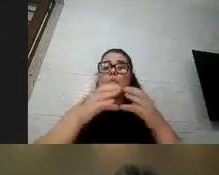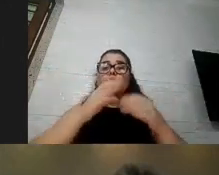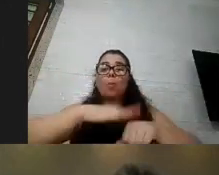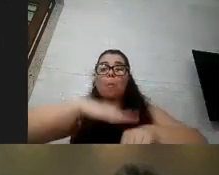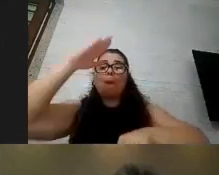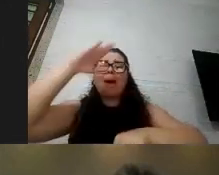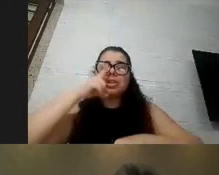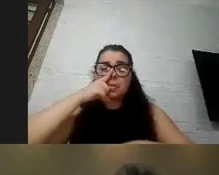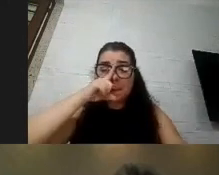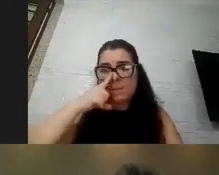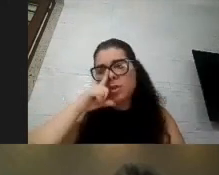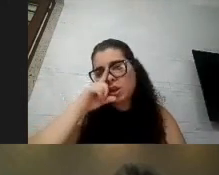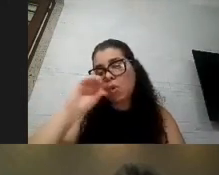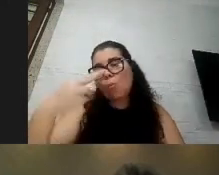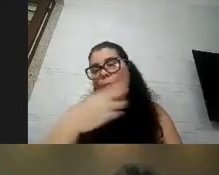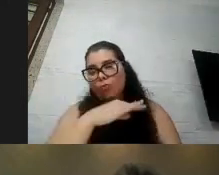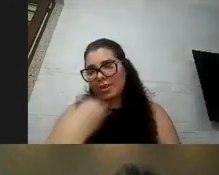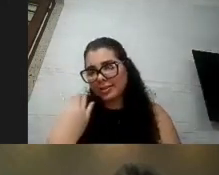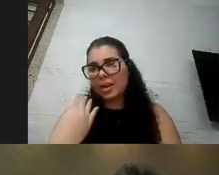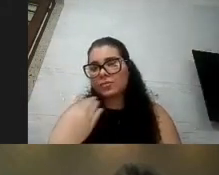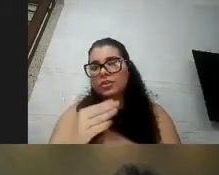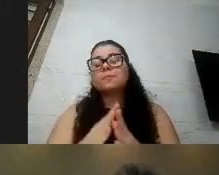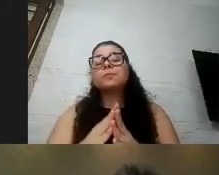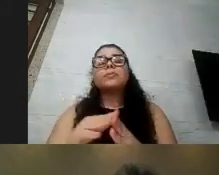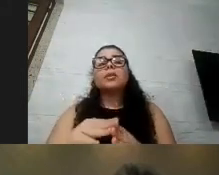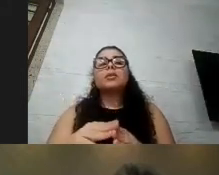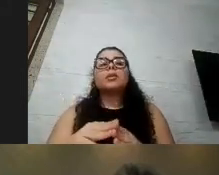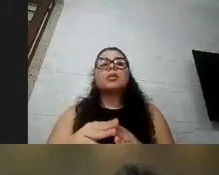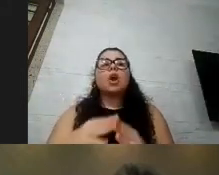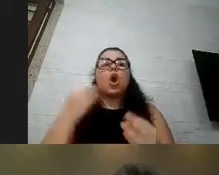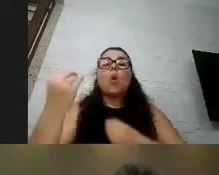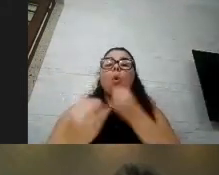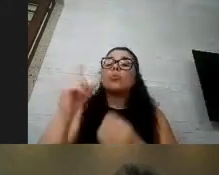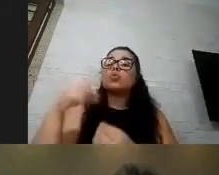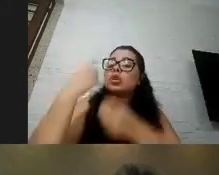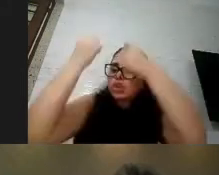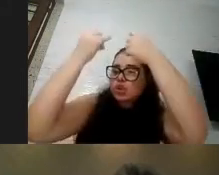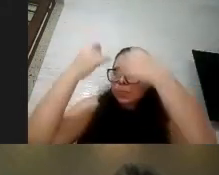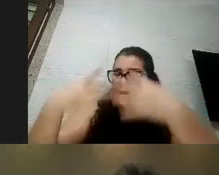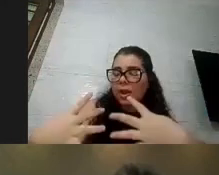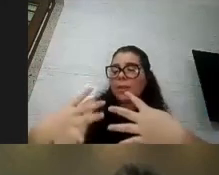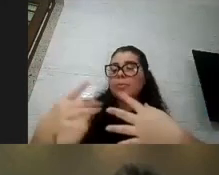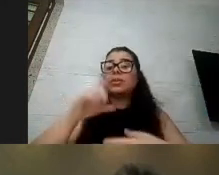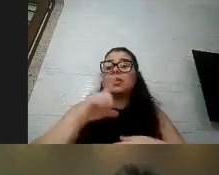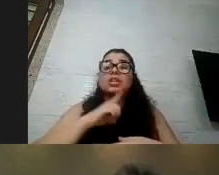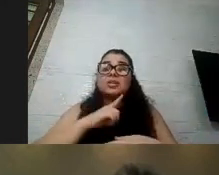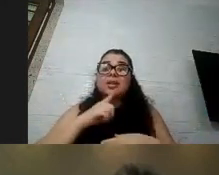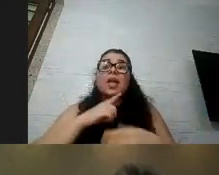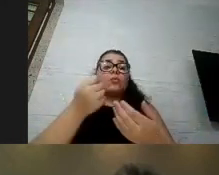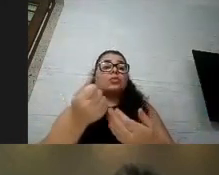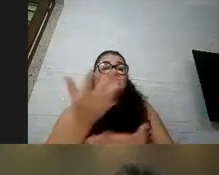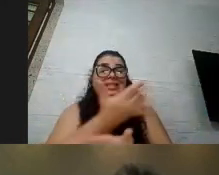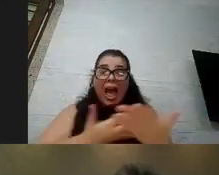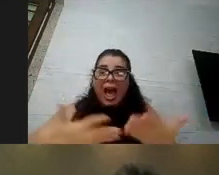gravidade até de mortalidade a gente como eu expliquei aqui a gente tem dados dos mais velhos com mais de 40